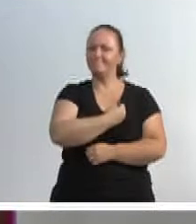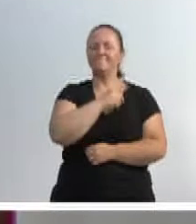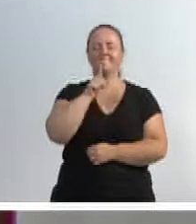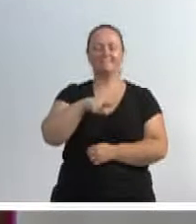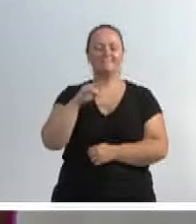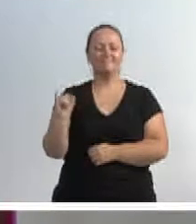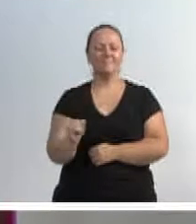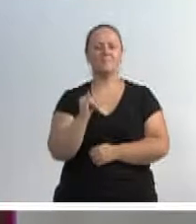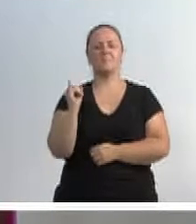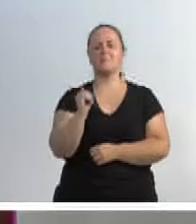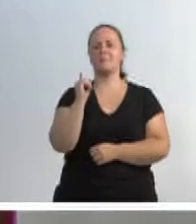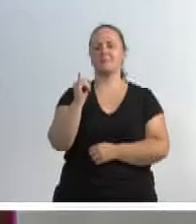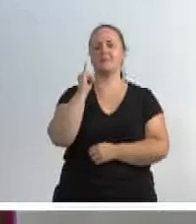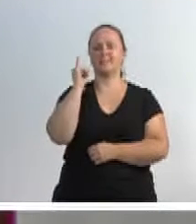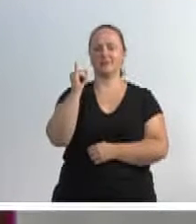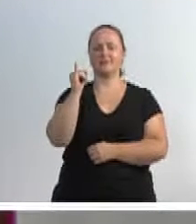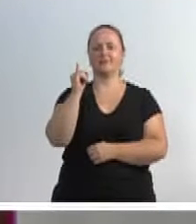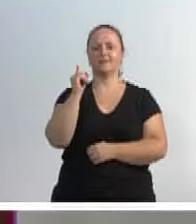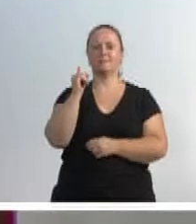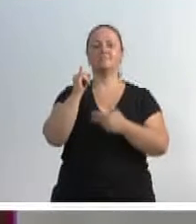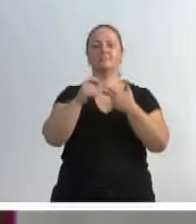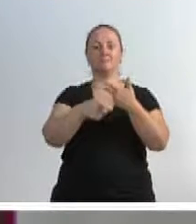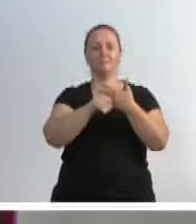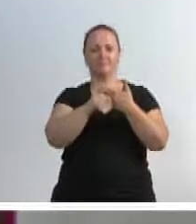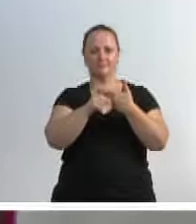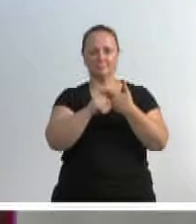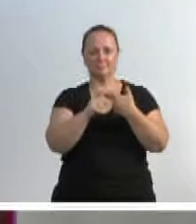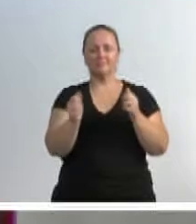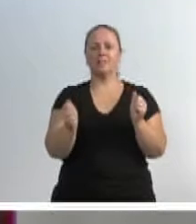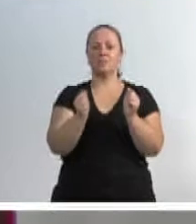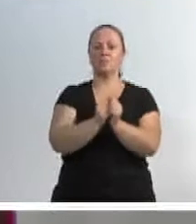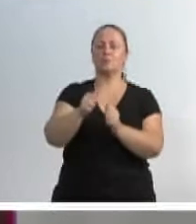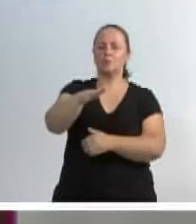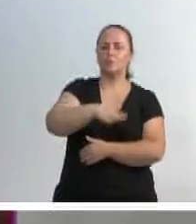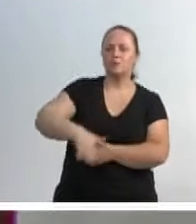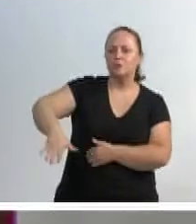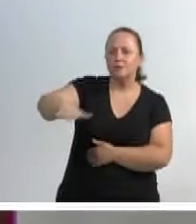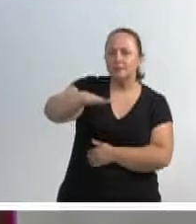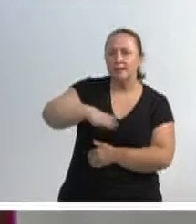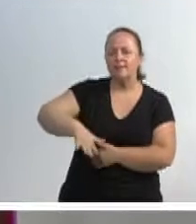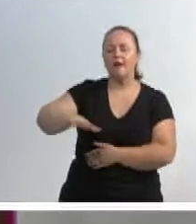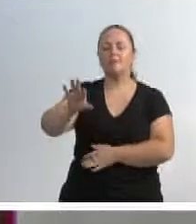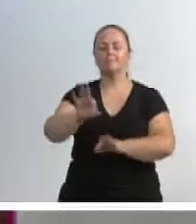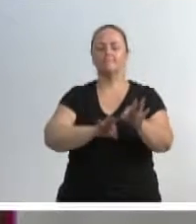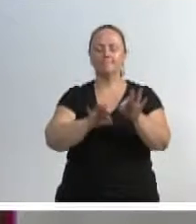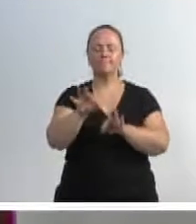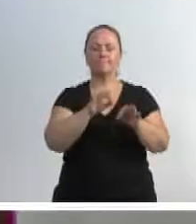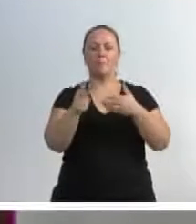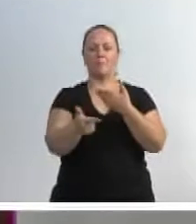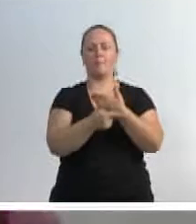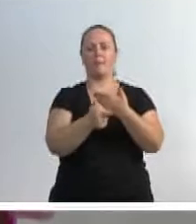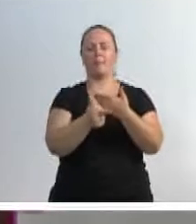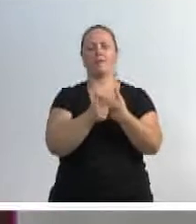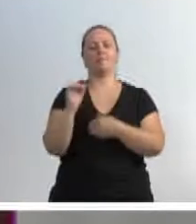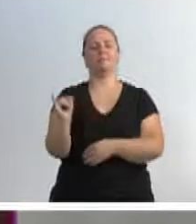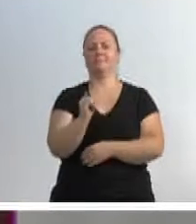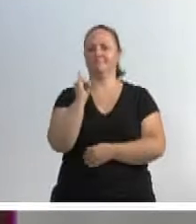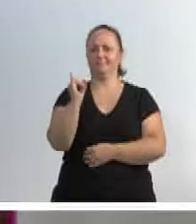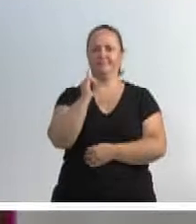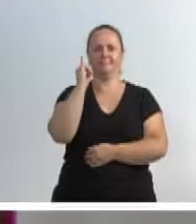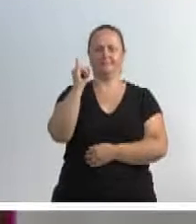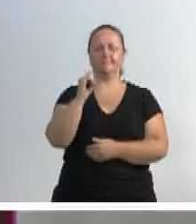importante o Executivo, junto com a sociedade organizada, fazer esse papel importante. Tanto